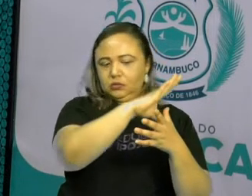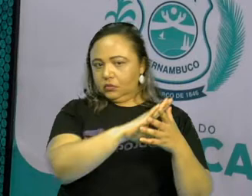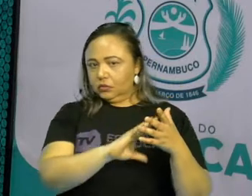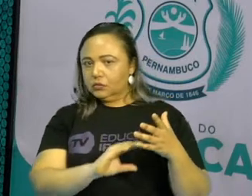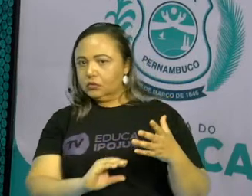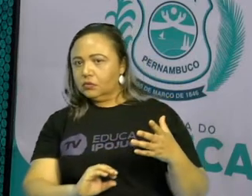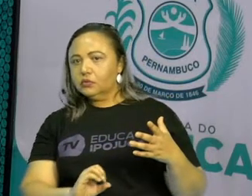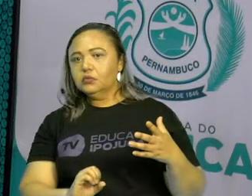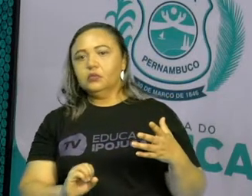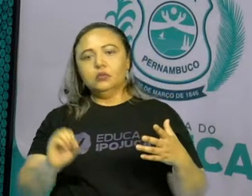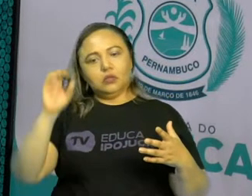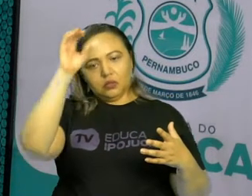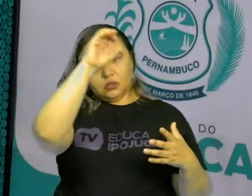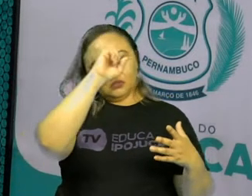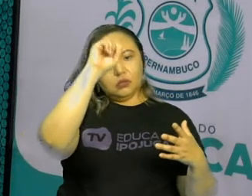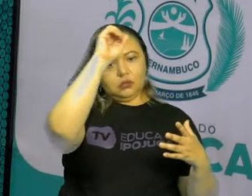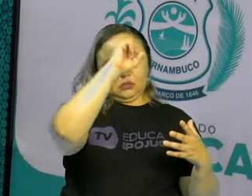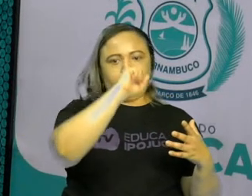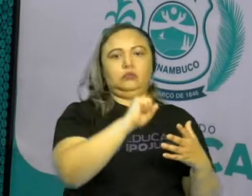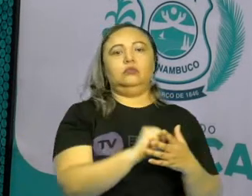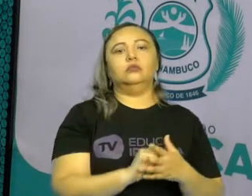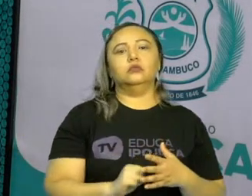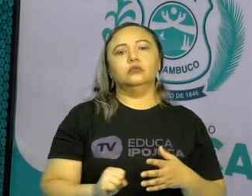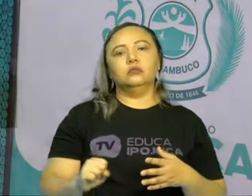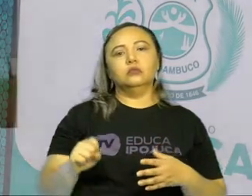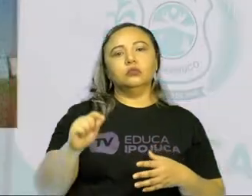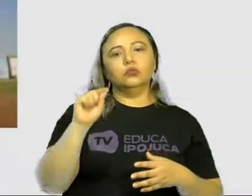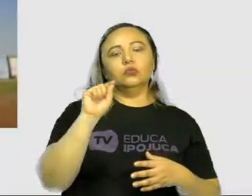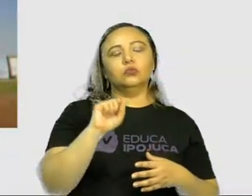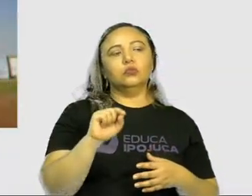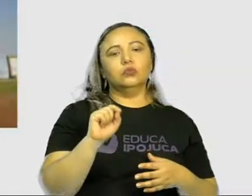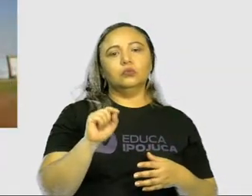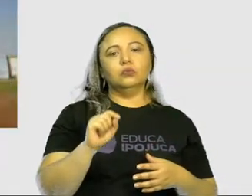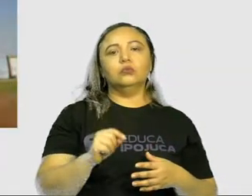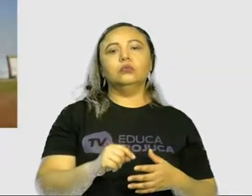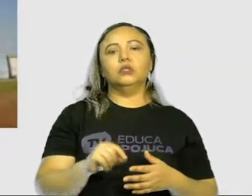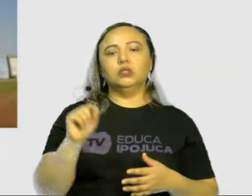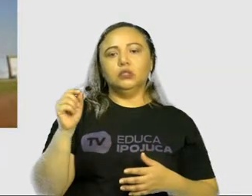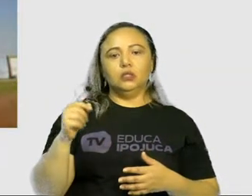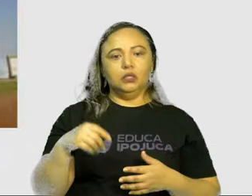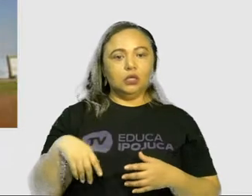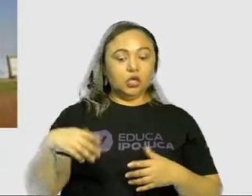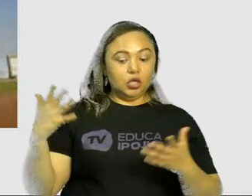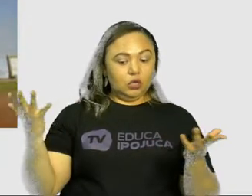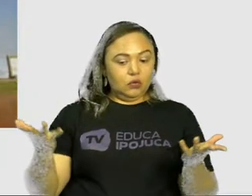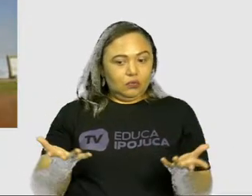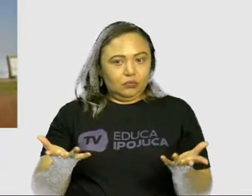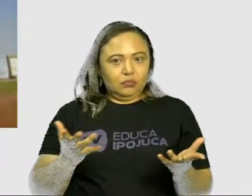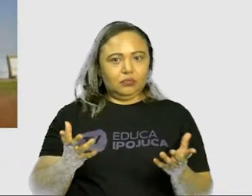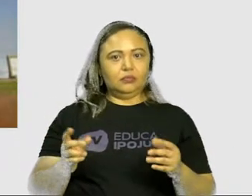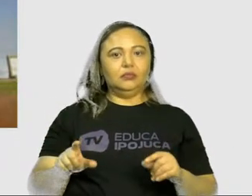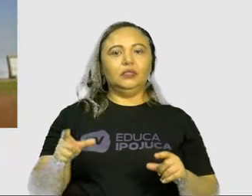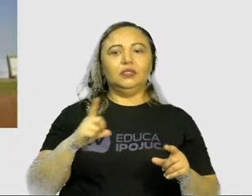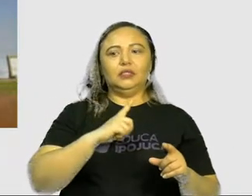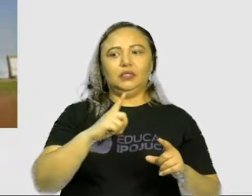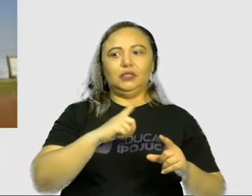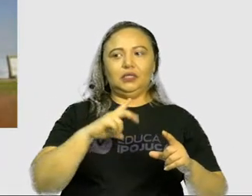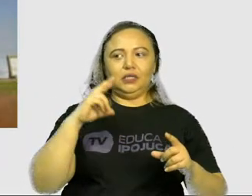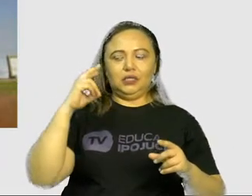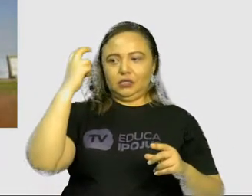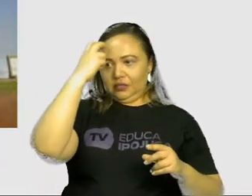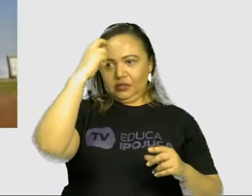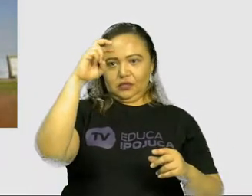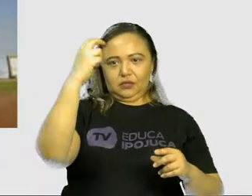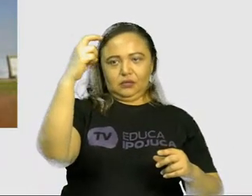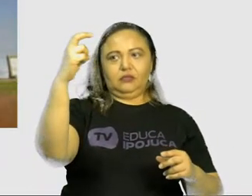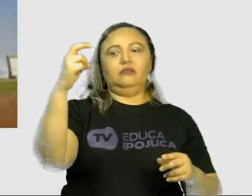convivência entre povos que temos a nossa cultura atual e foram formadas a